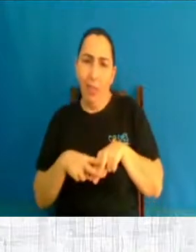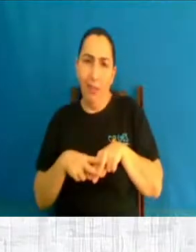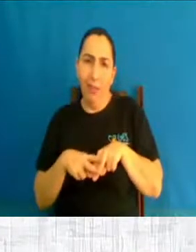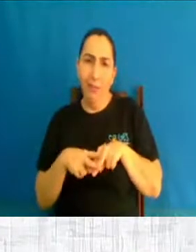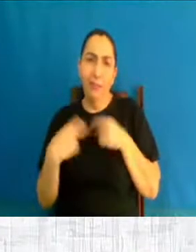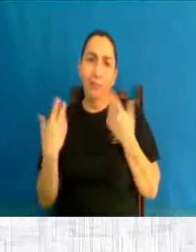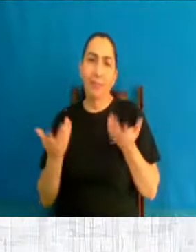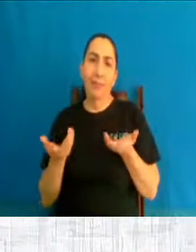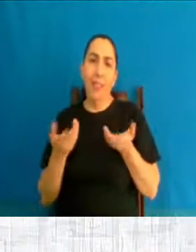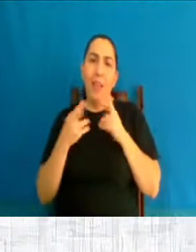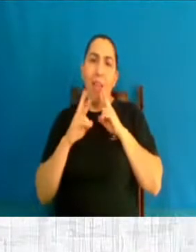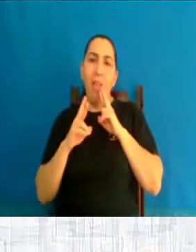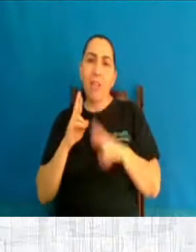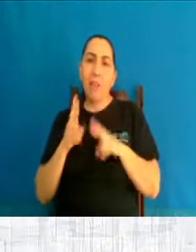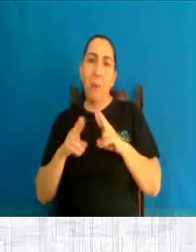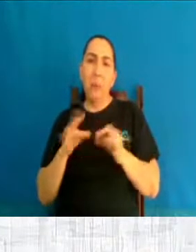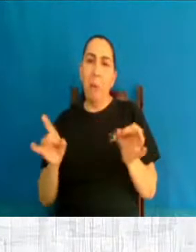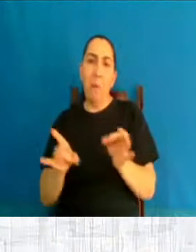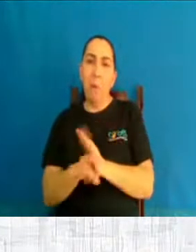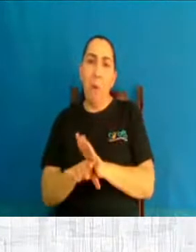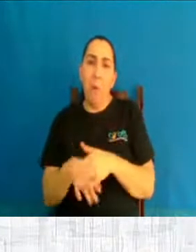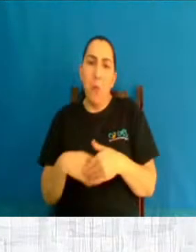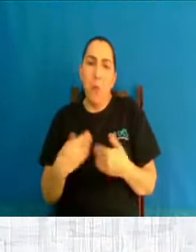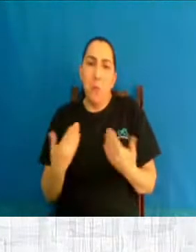Responde ali na delegacia rapidamente e pronto, acabou.